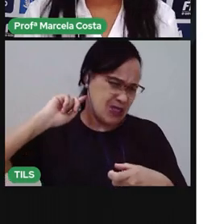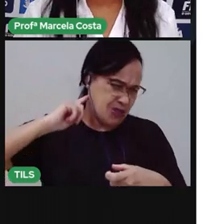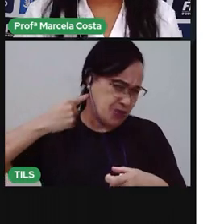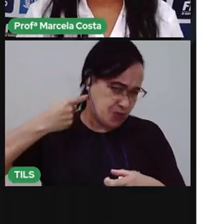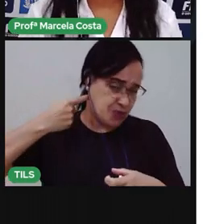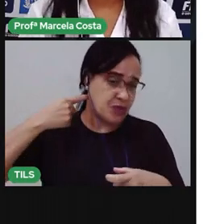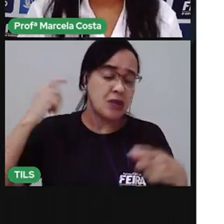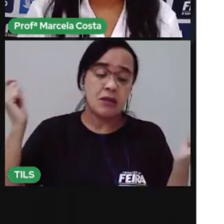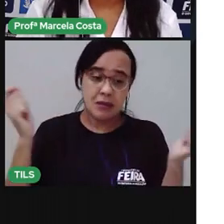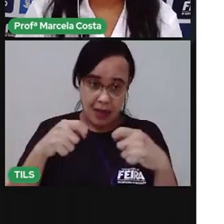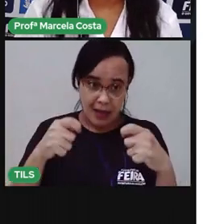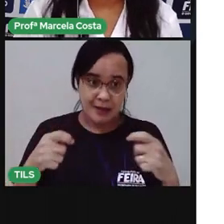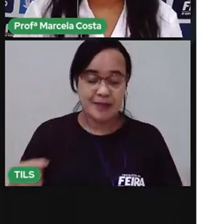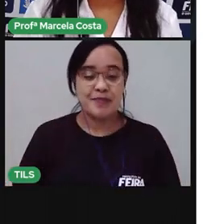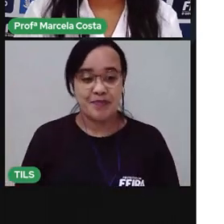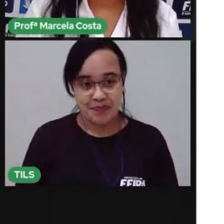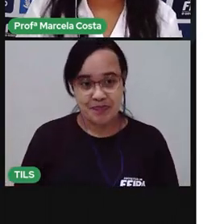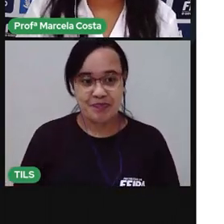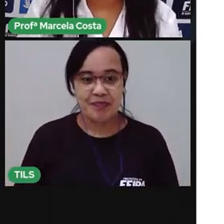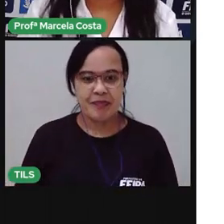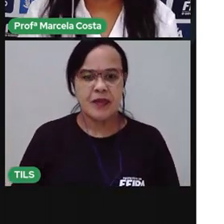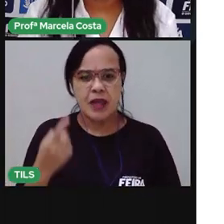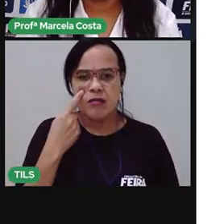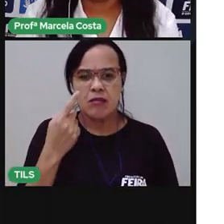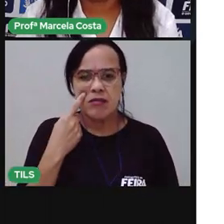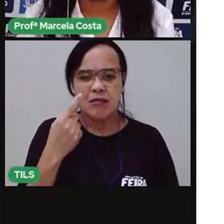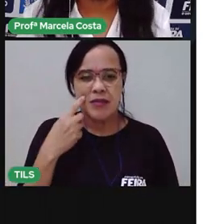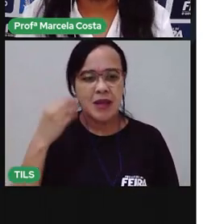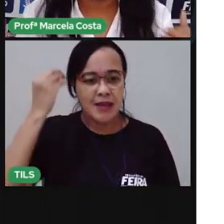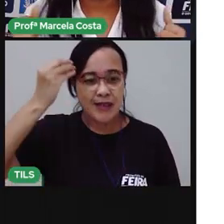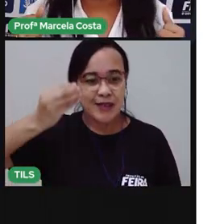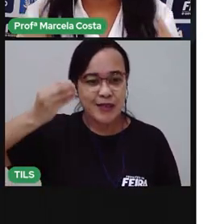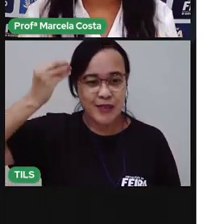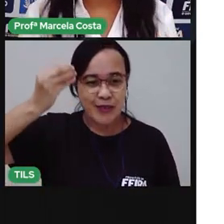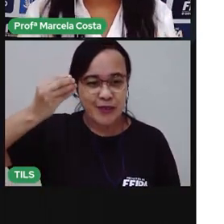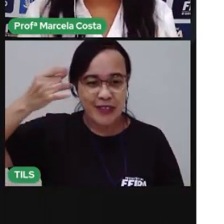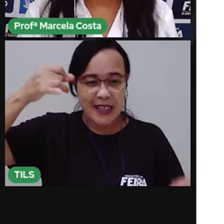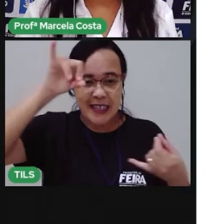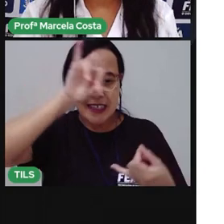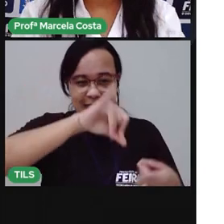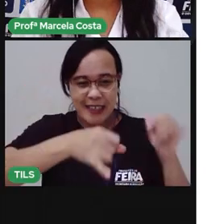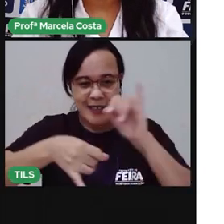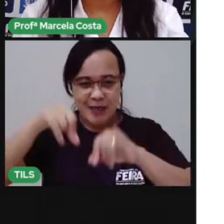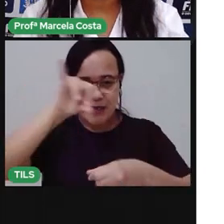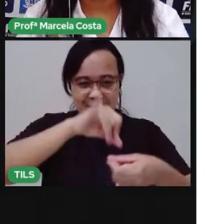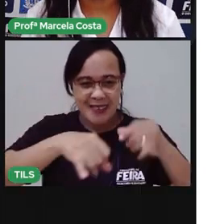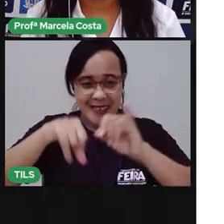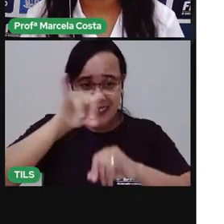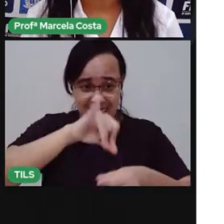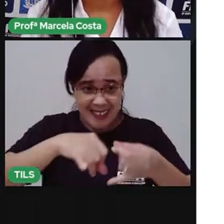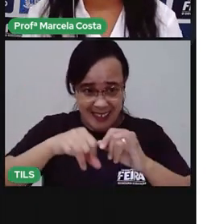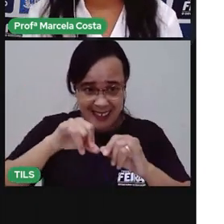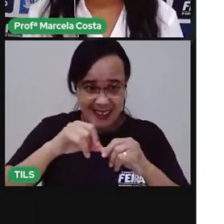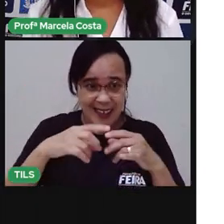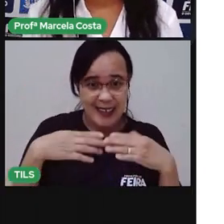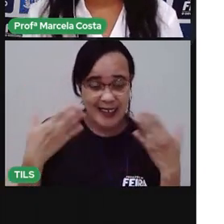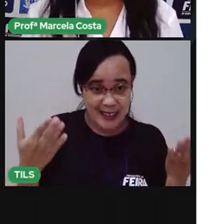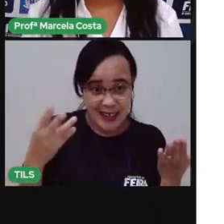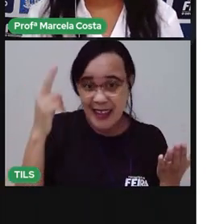Agora, crianças, chegou o momento em que a gente vai fazer um experimento. Por isso que eu disse lá no início que a aula ia ser diferente.